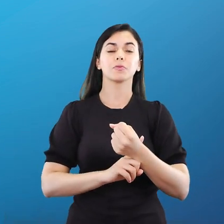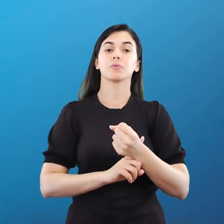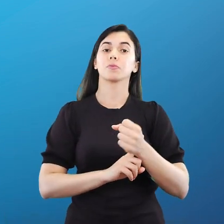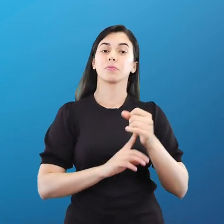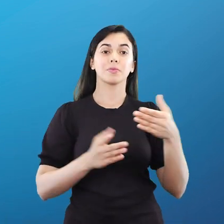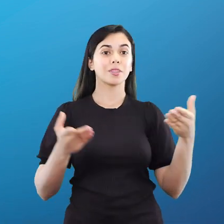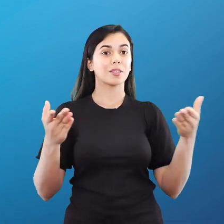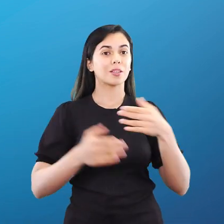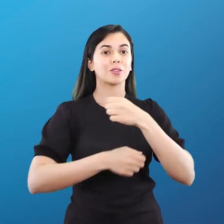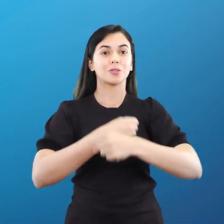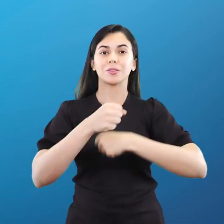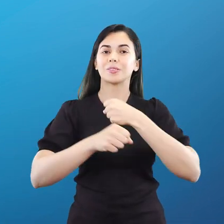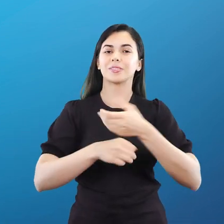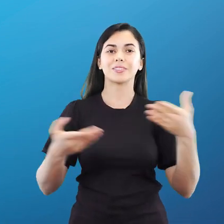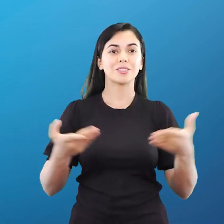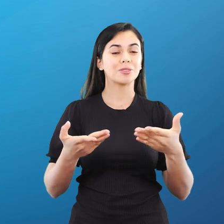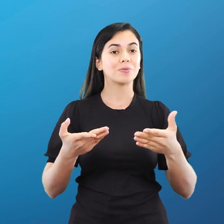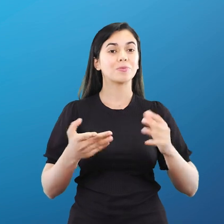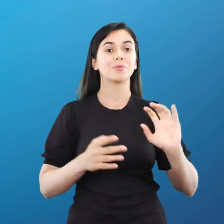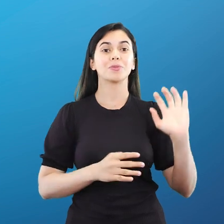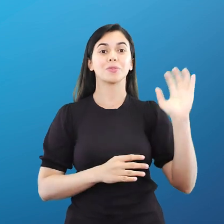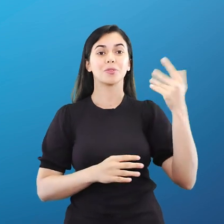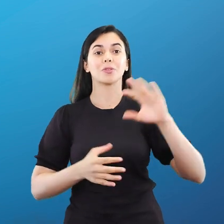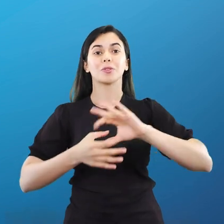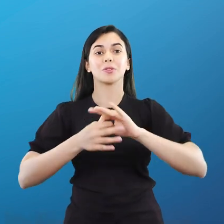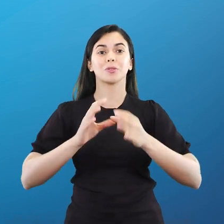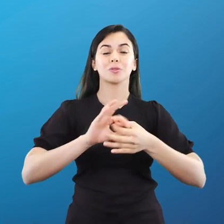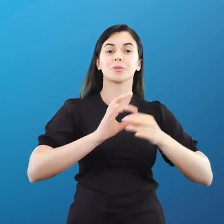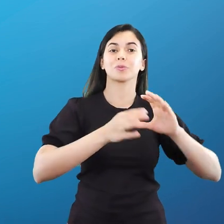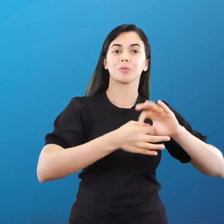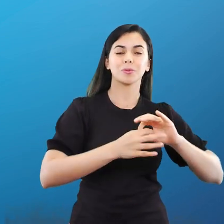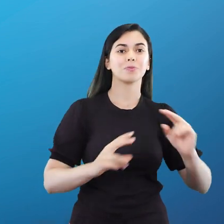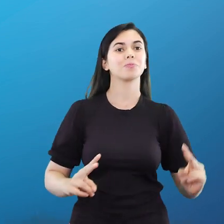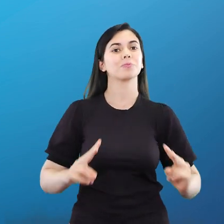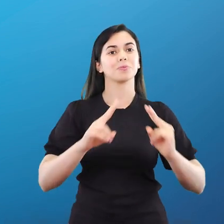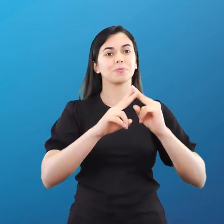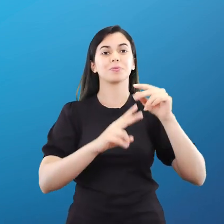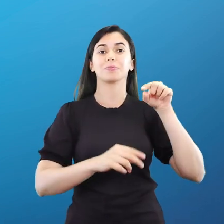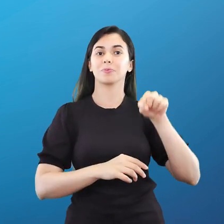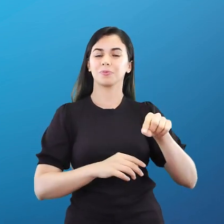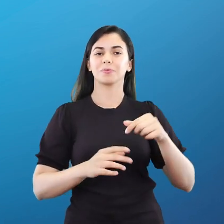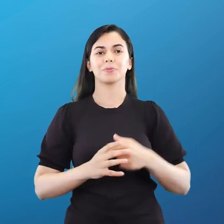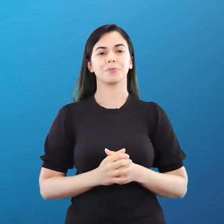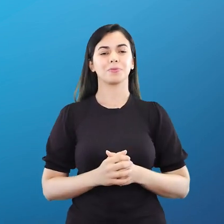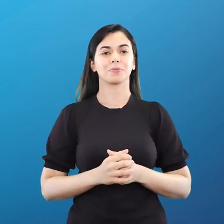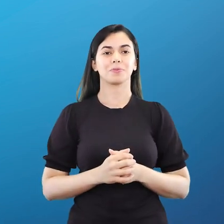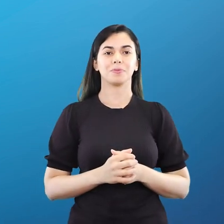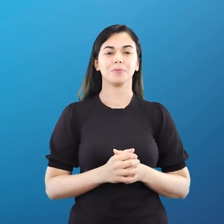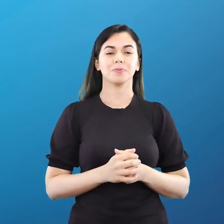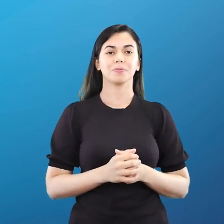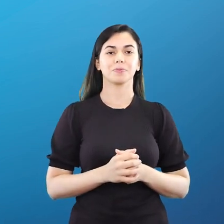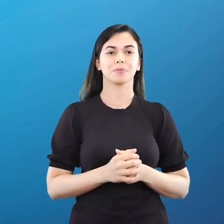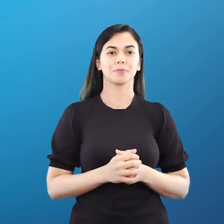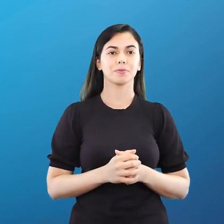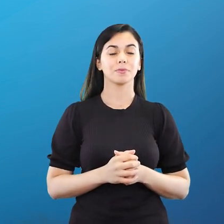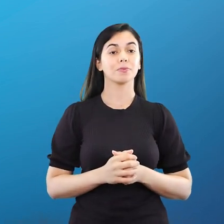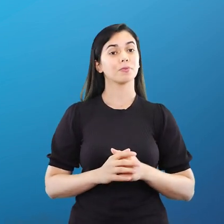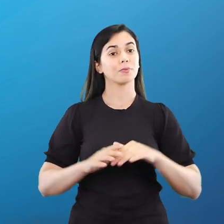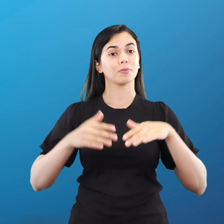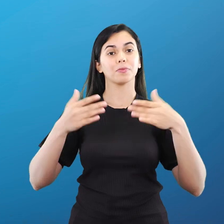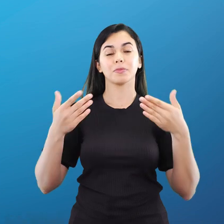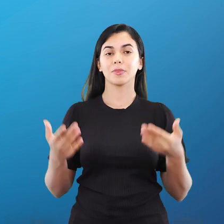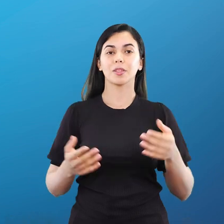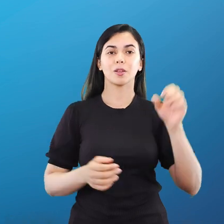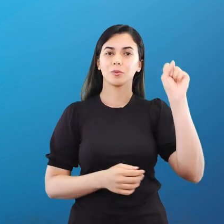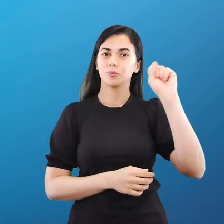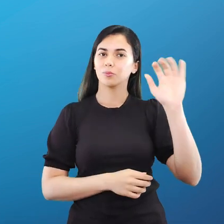cedirá aí os Jogos Olímpicos desse ano, tá bom? Isso na capital, Paris. Então, no